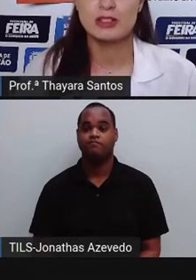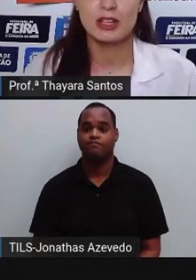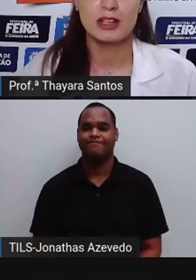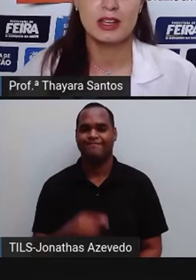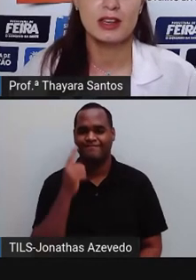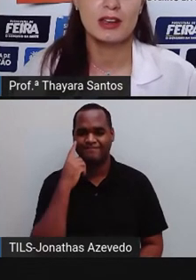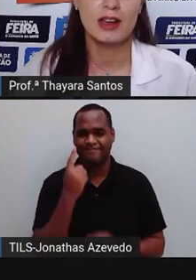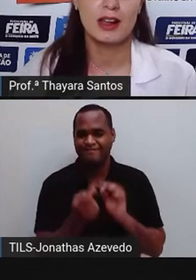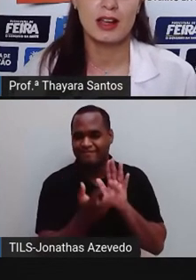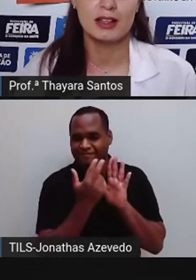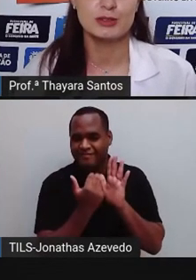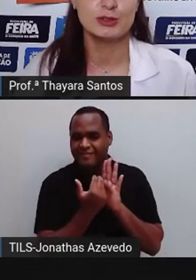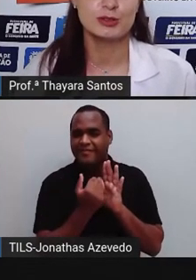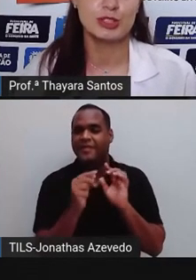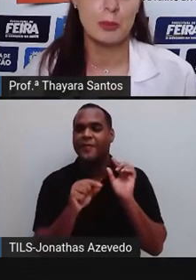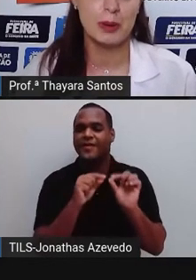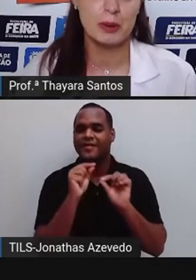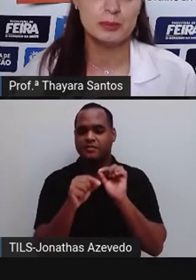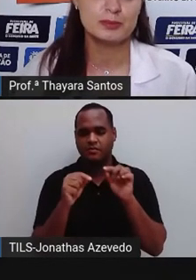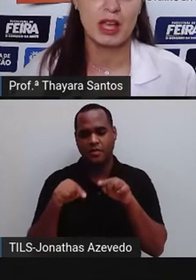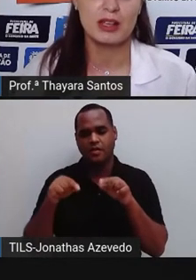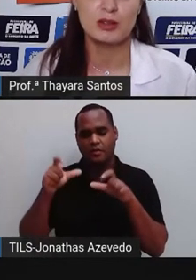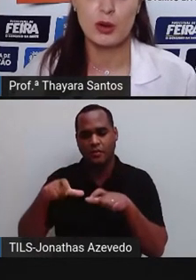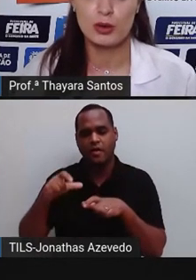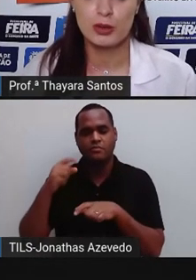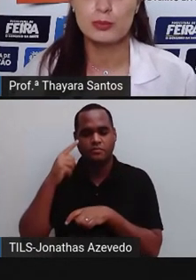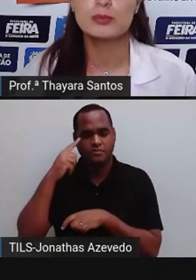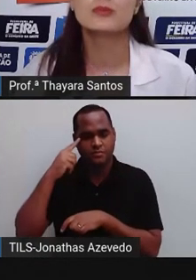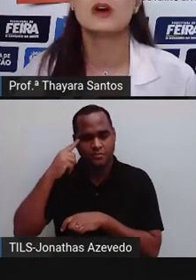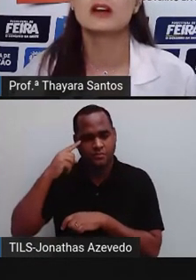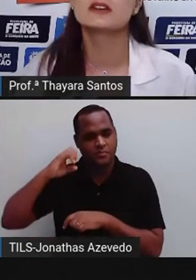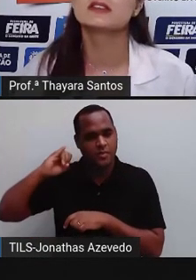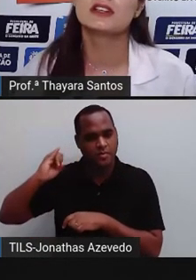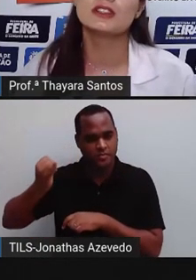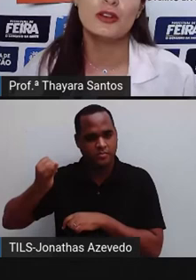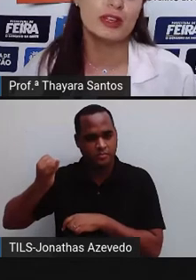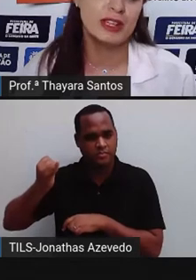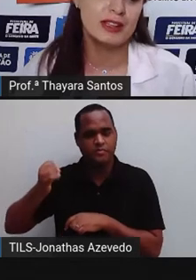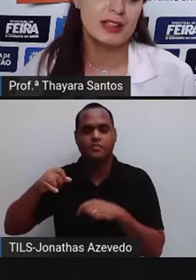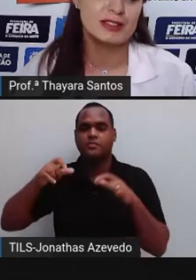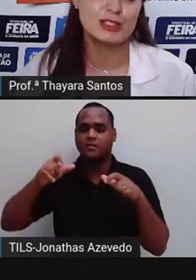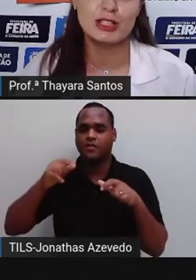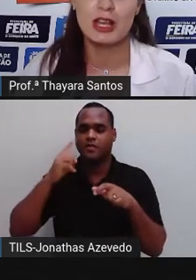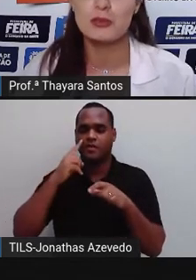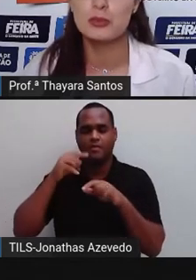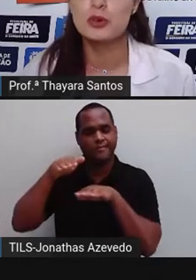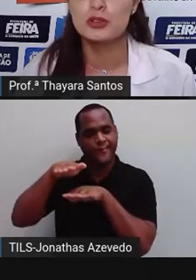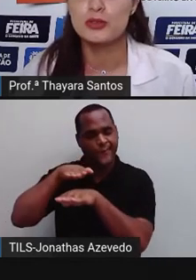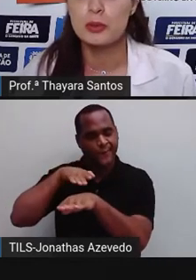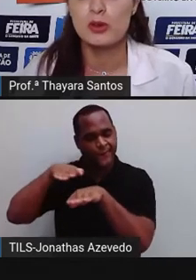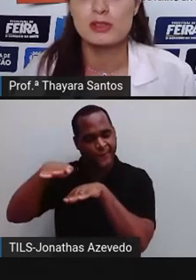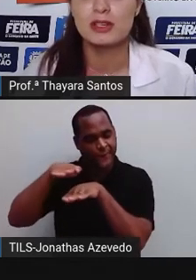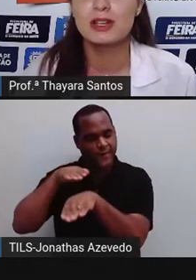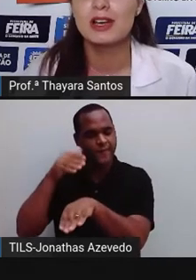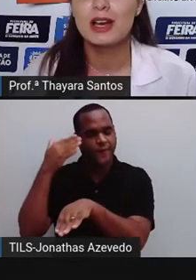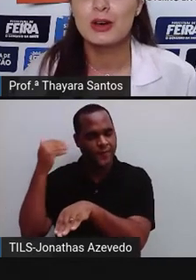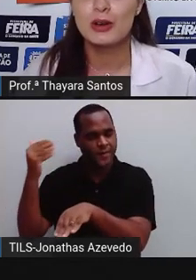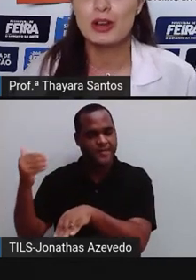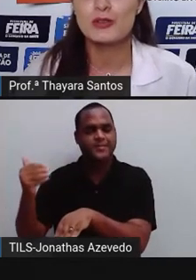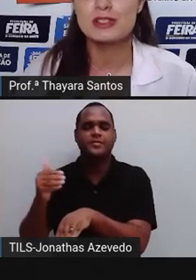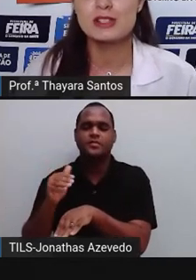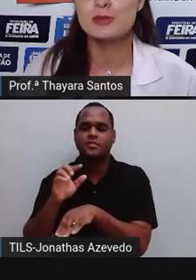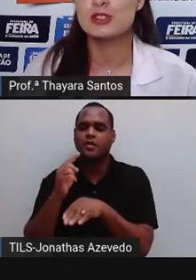Essa imagem aqui é lá no Japão, é em Tóquio, uma grande avenida que existe lá e muito famosa.